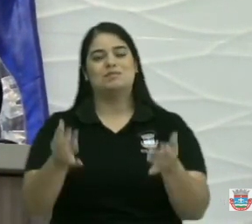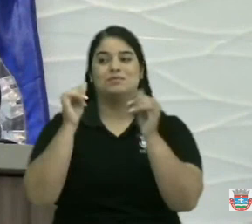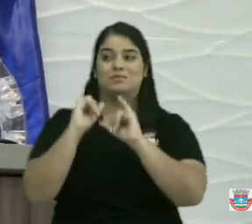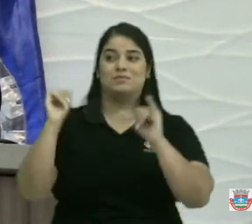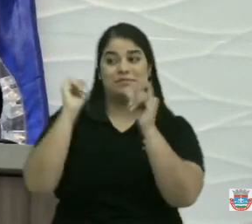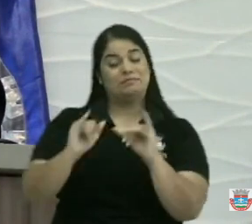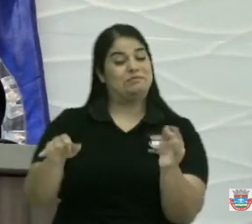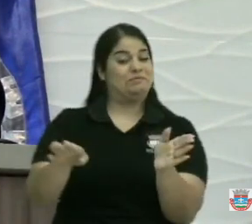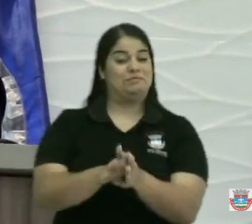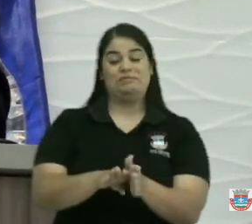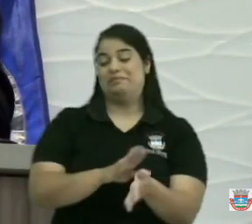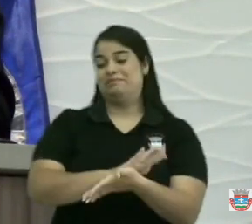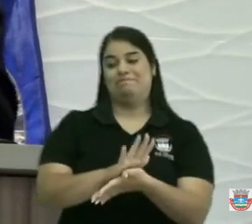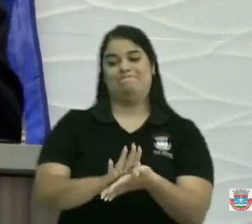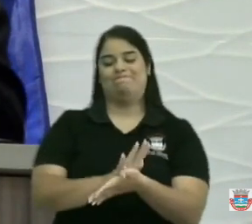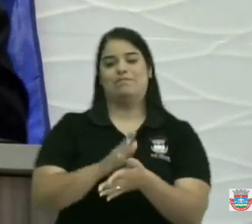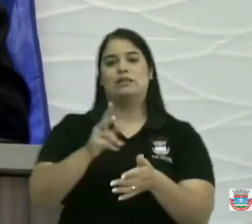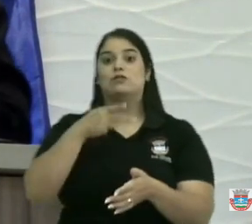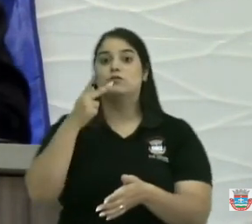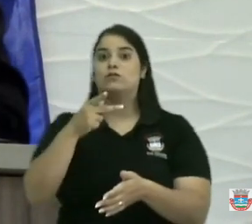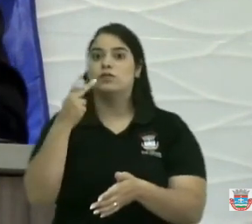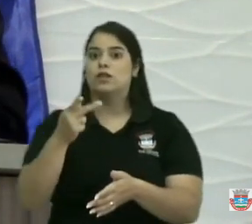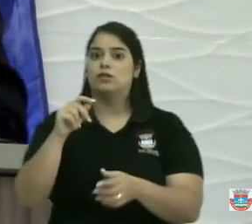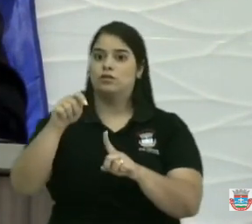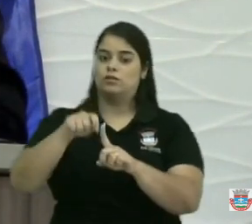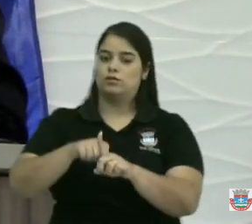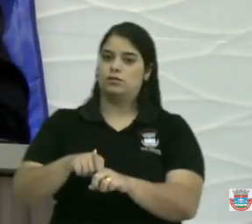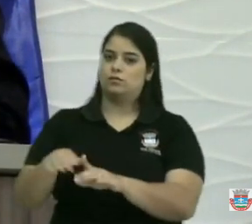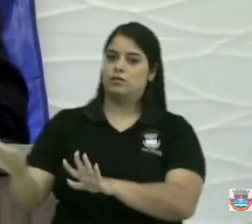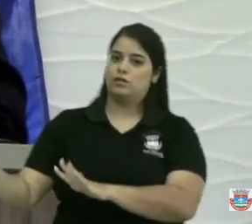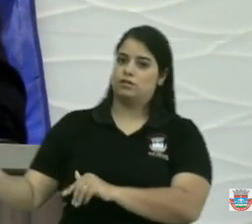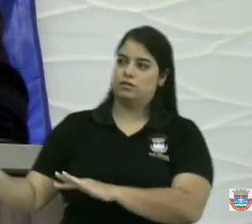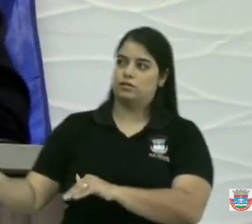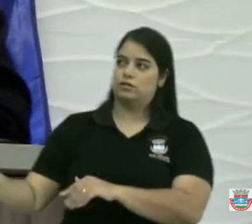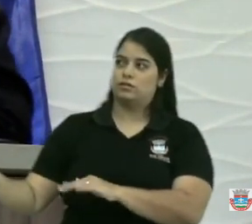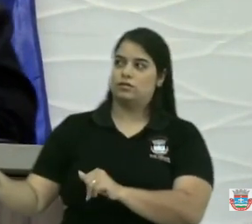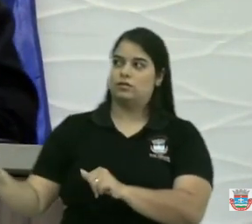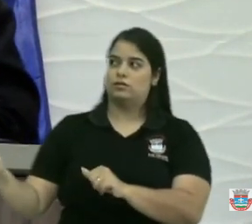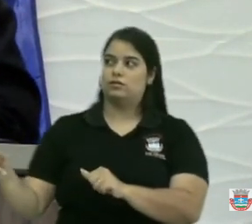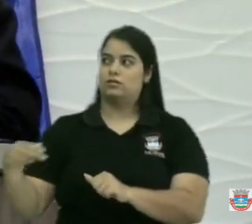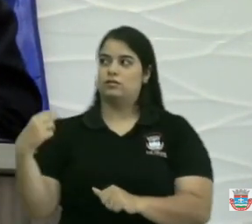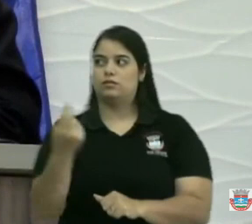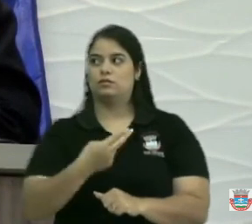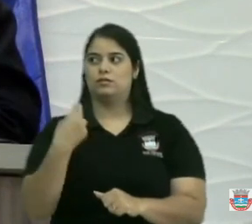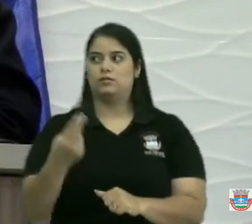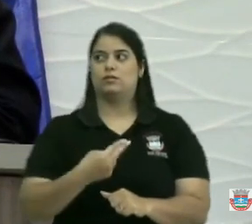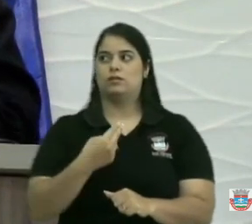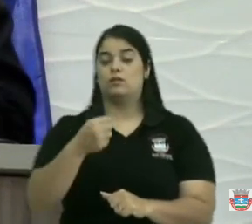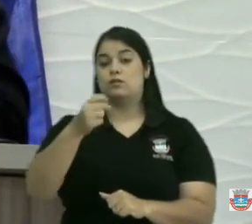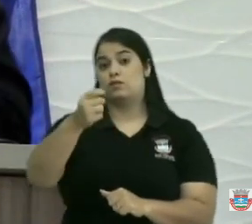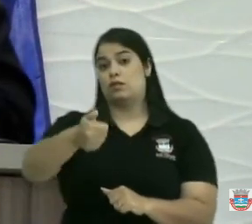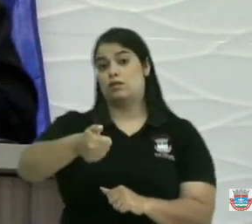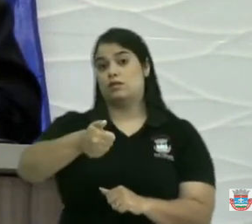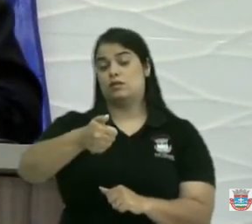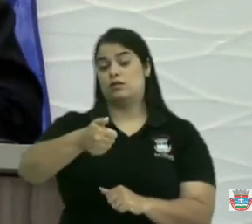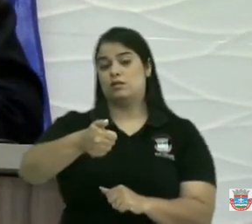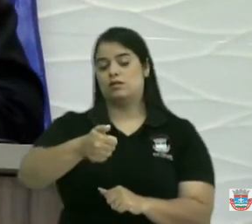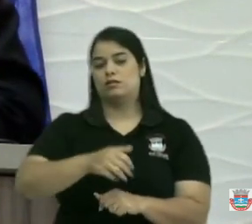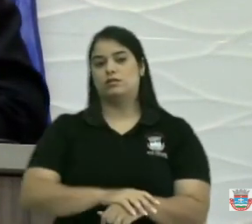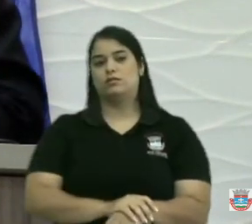chegava a gente falou no mês de setembro que chegava no mês de setembro estamos aqui no praticamente em